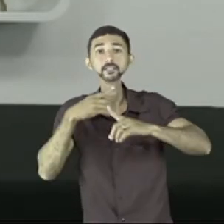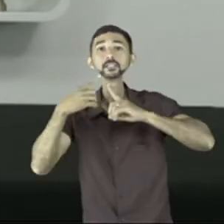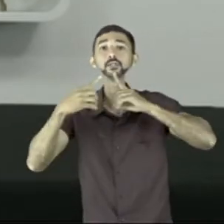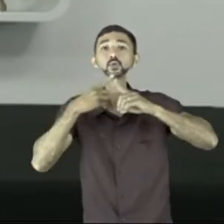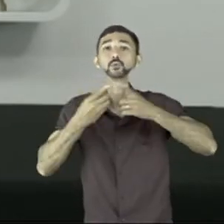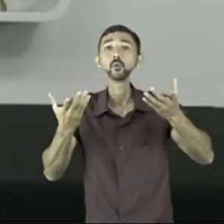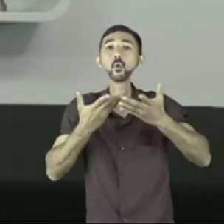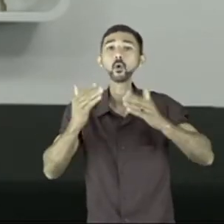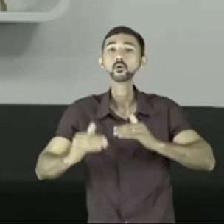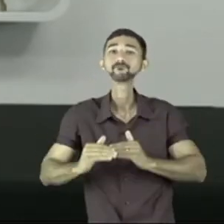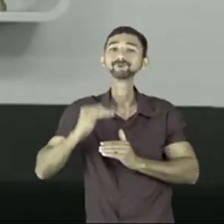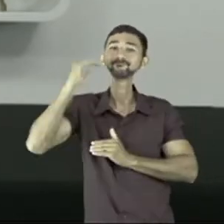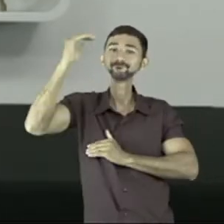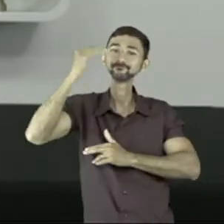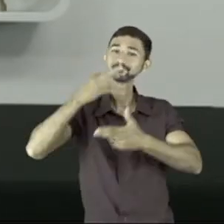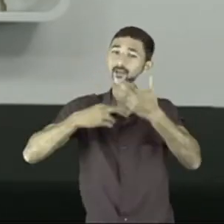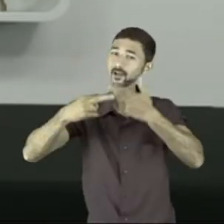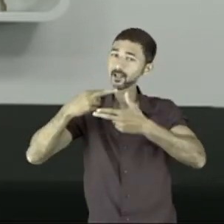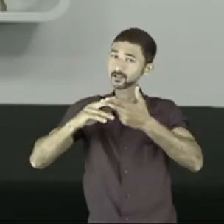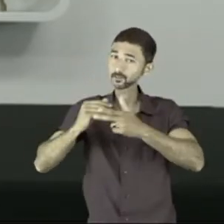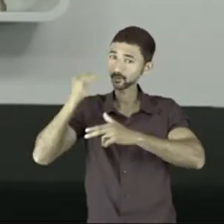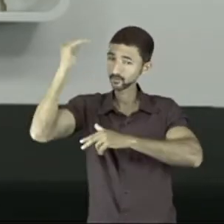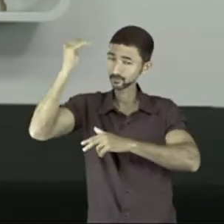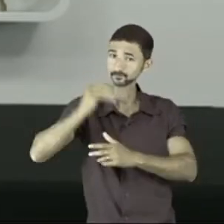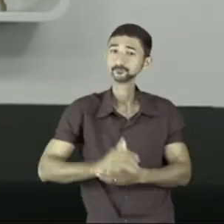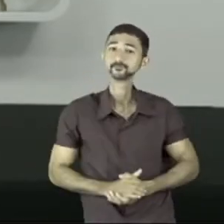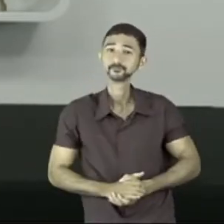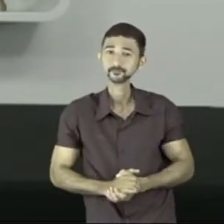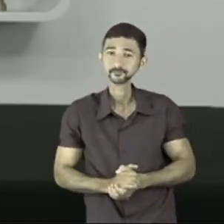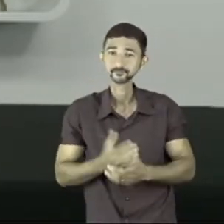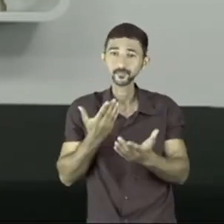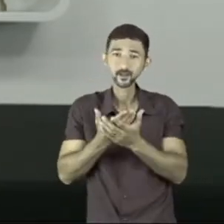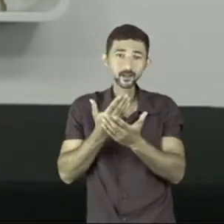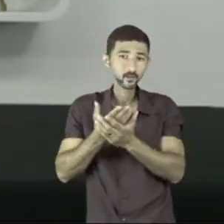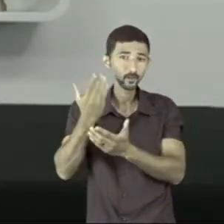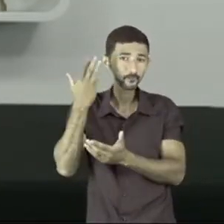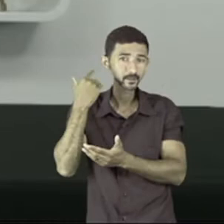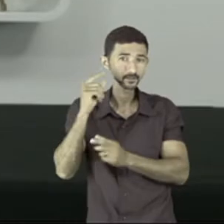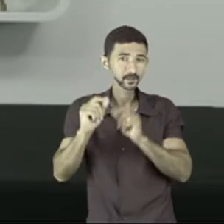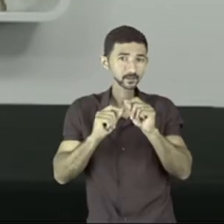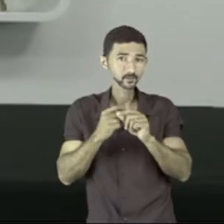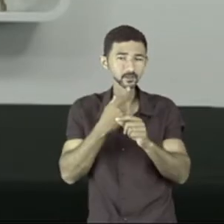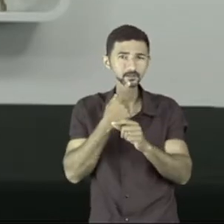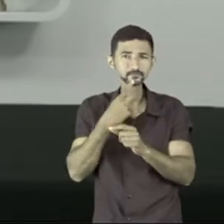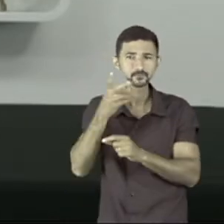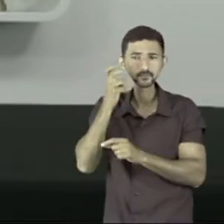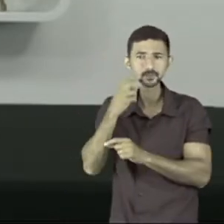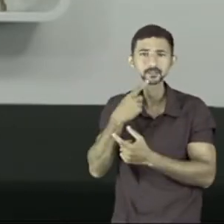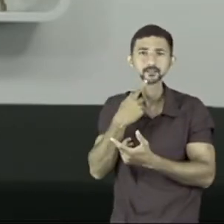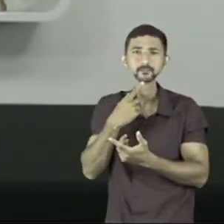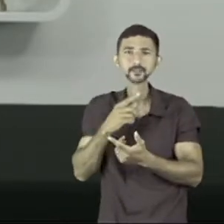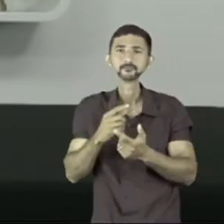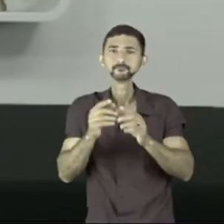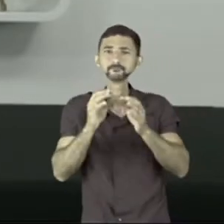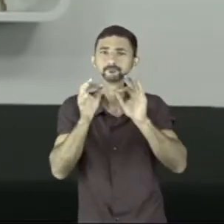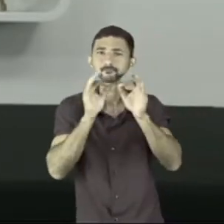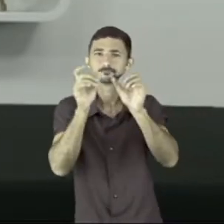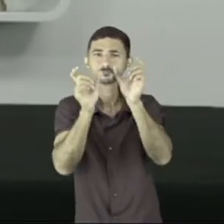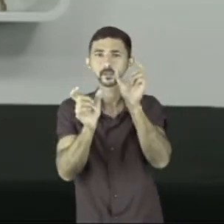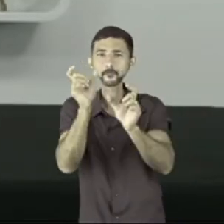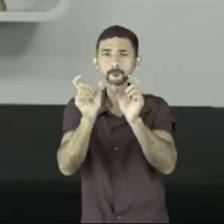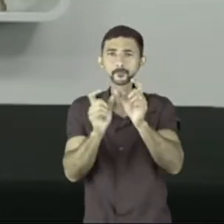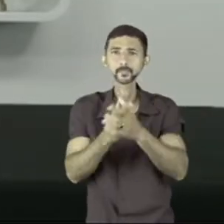discussões que são discussões relacionadas ao mundo dos adultos. Nas aulas anteriores, se você assistir, nós vimos tirinhas do